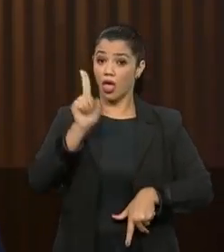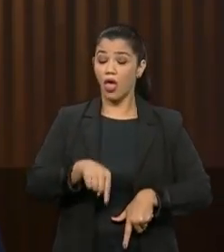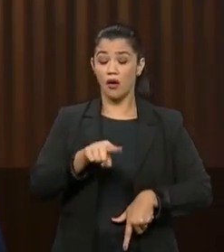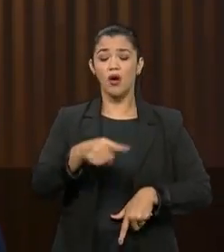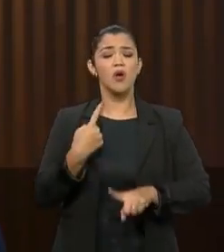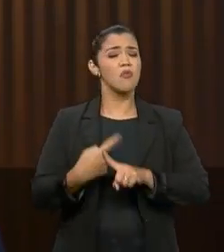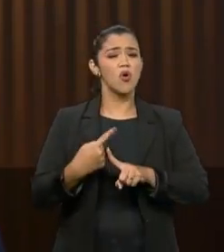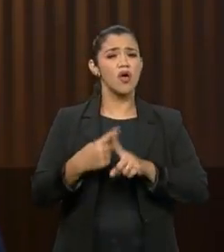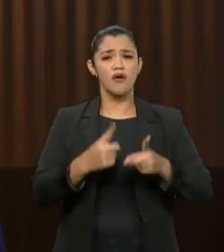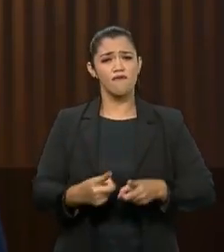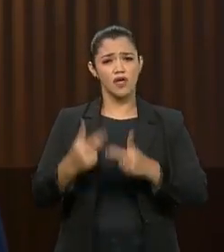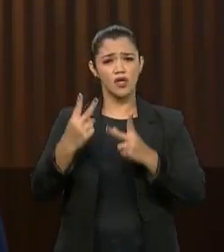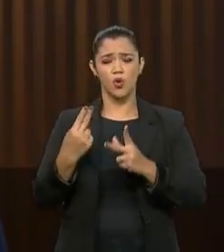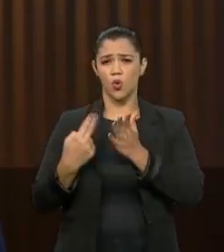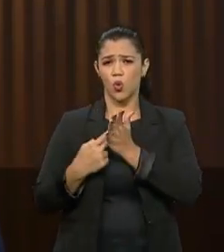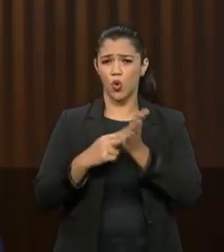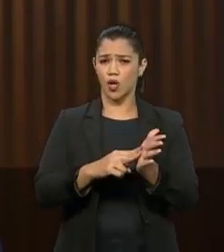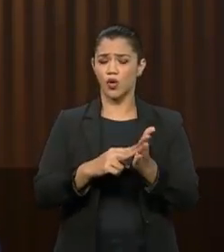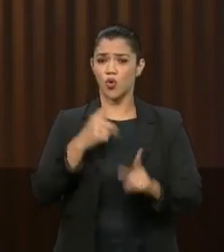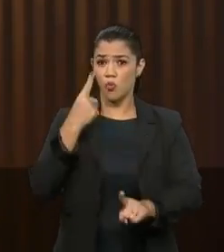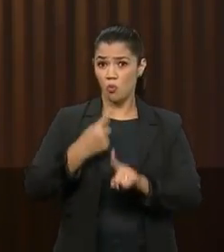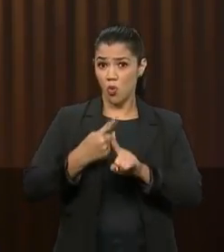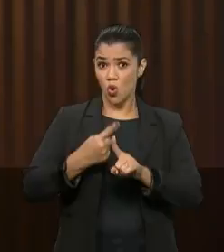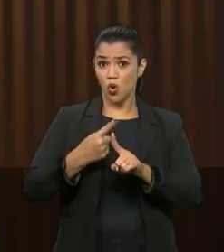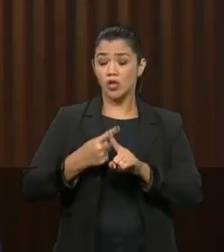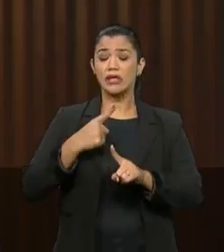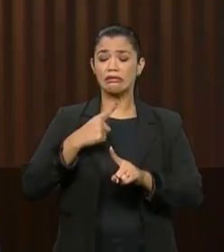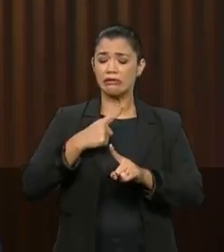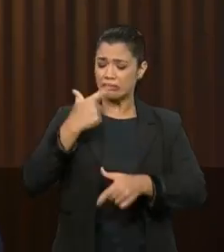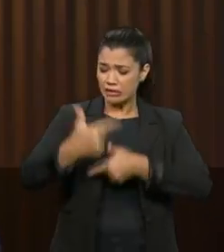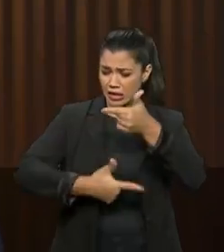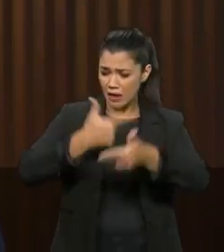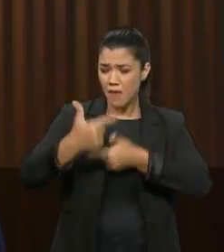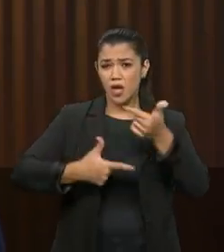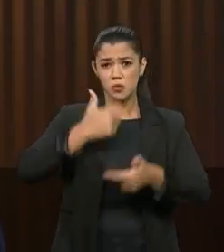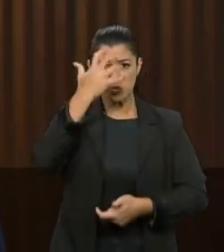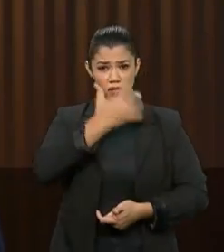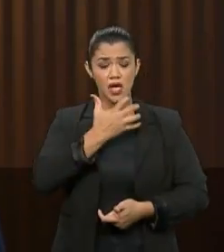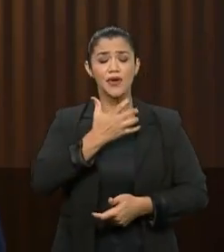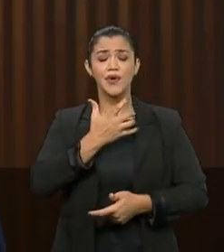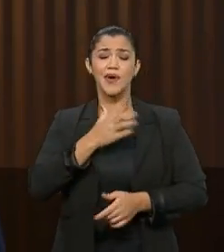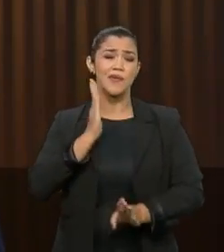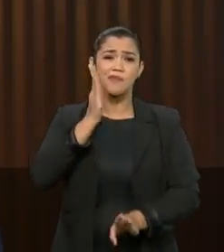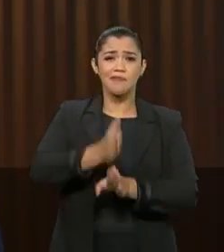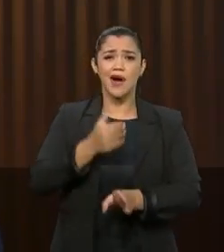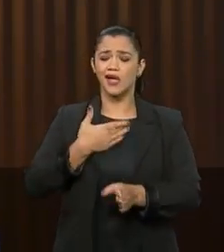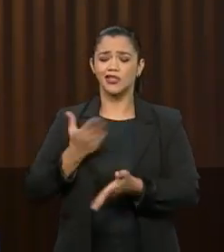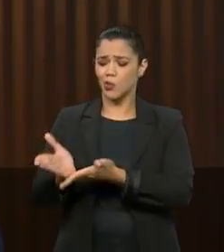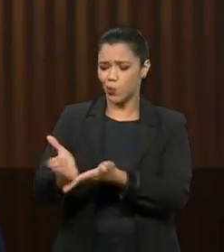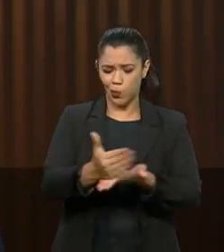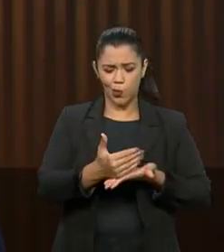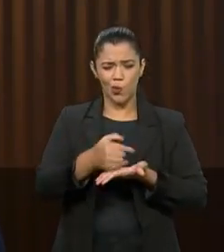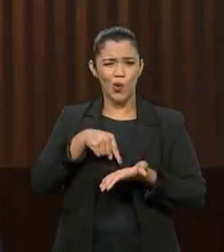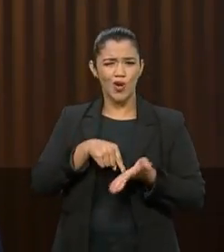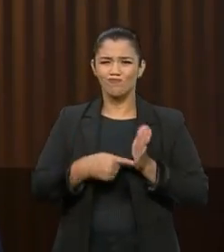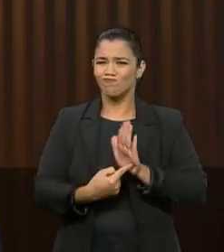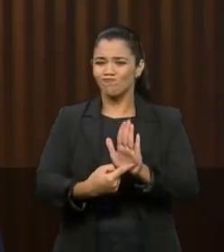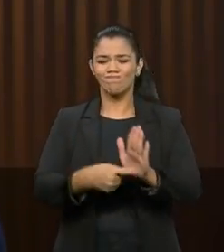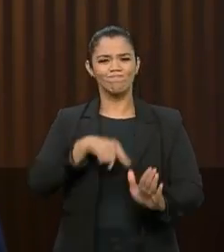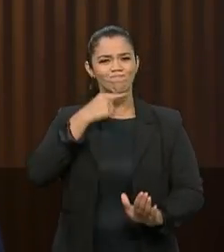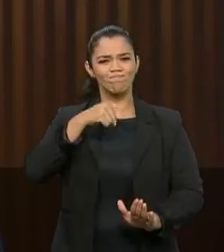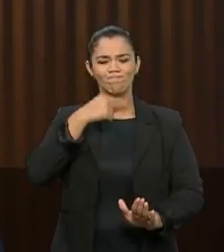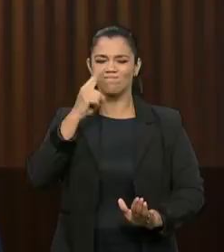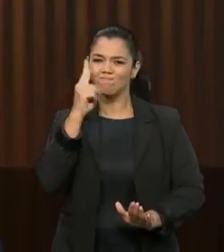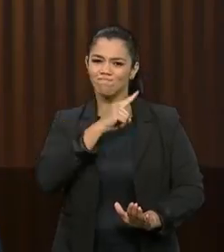que privatizar os Correios? Porque mesmo com muito trabalho e seriedade, o faturamento se mostra insuficiente